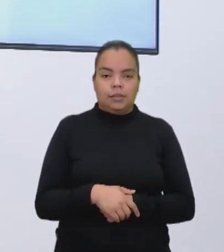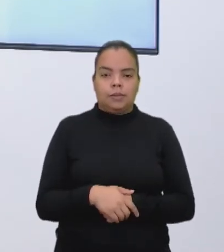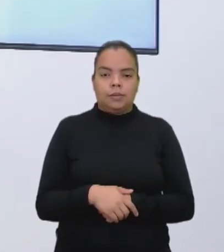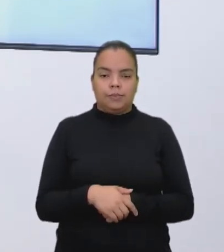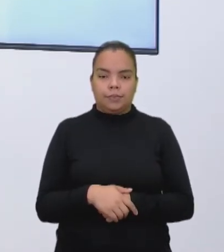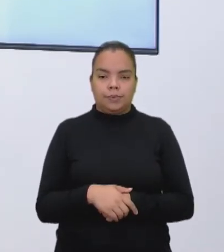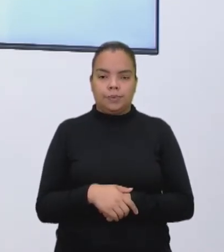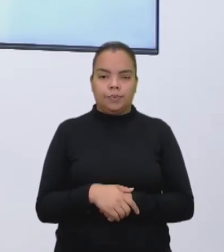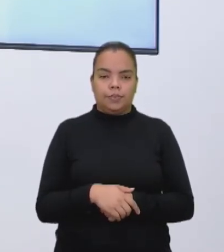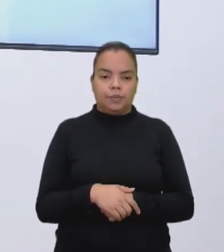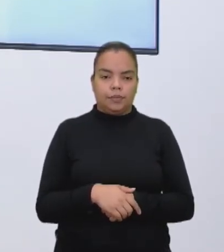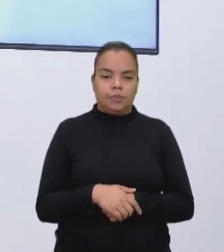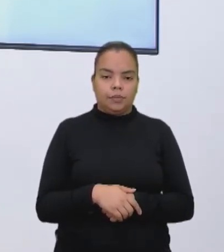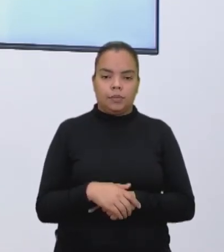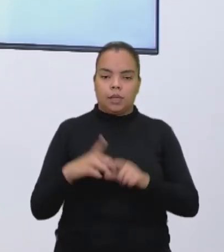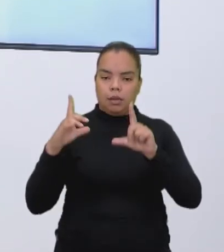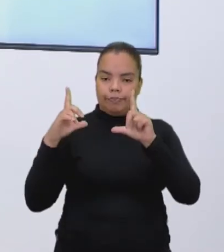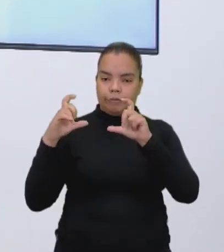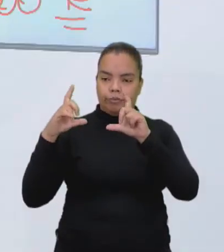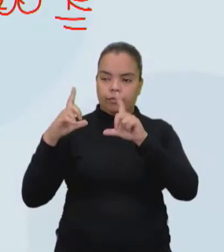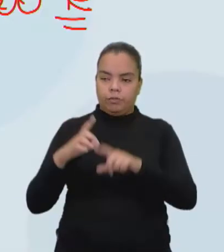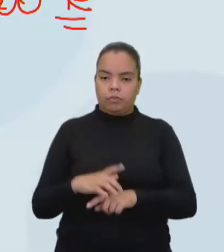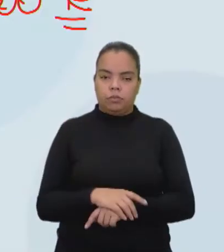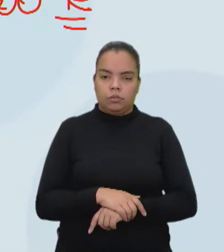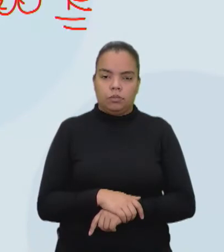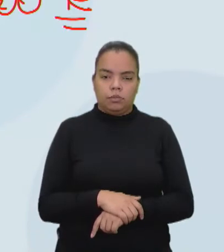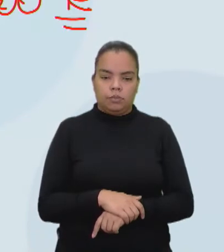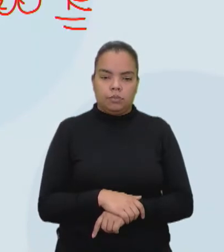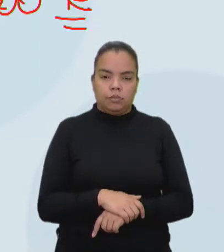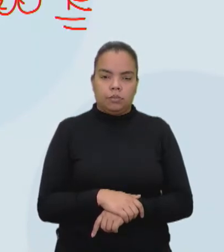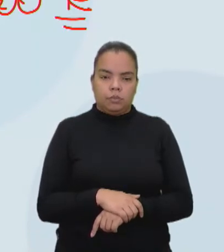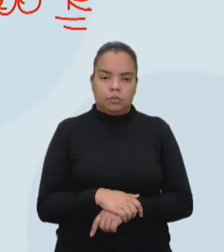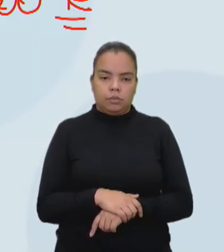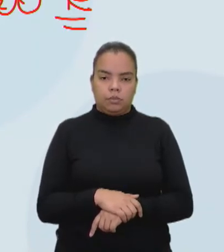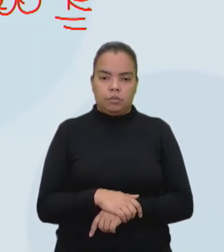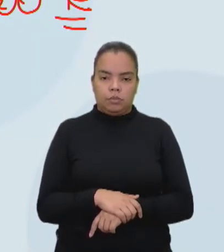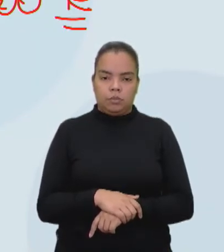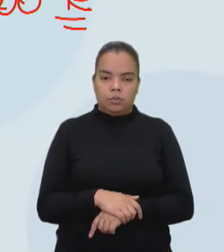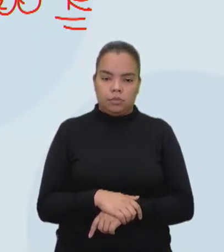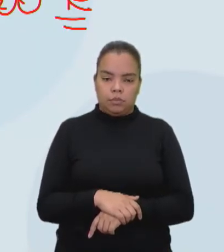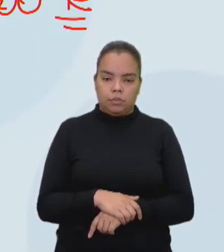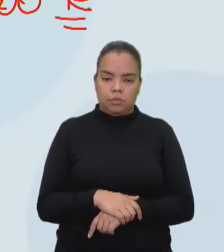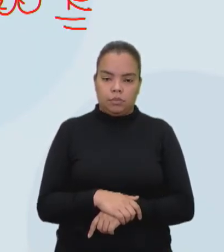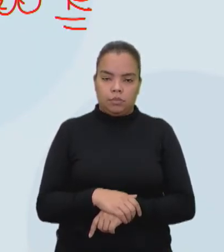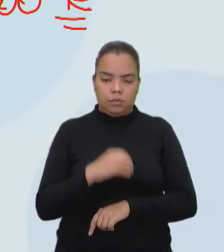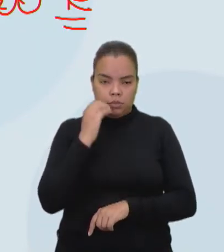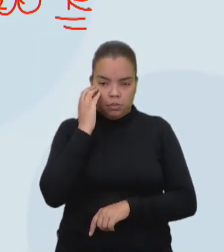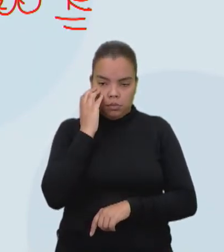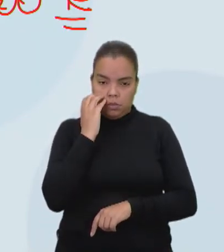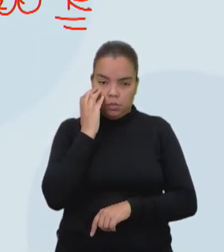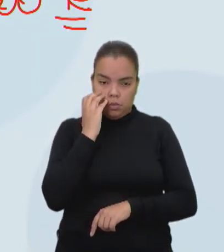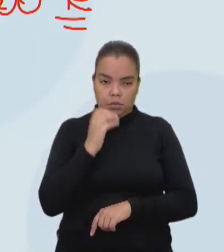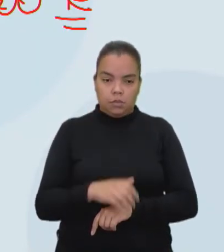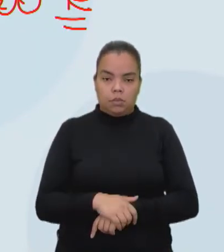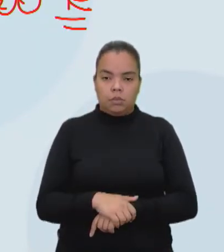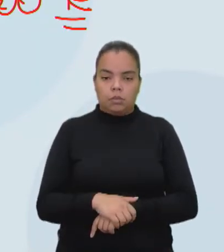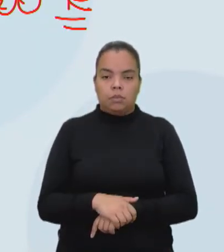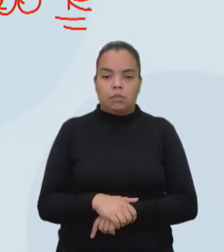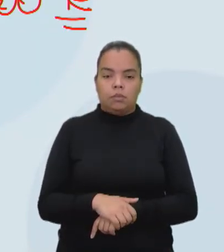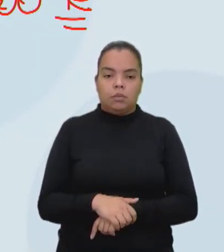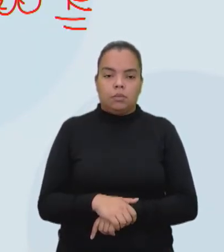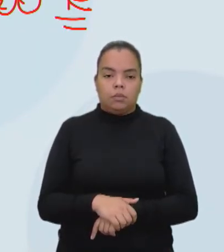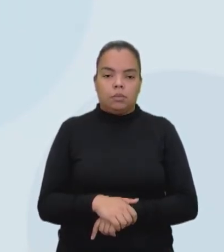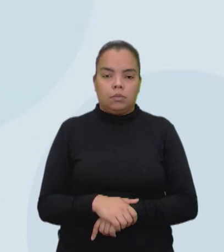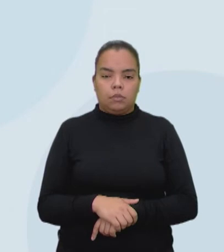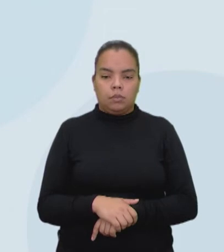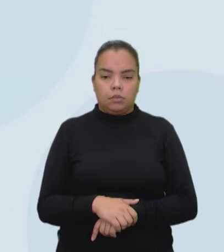essa é a situação 1. Se quiser ir dar um print, que eu vou apagar essa tela pra fazer a situação 2. Podem dar o print aí. Como tá no YouTube, também